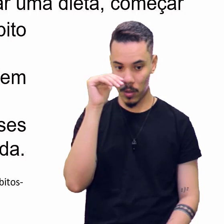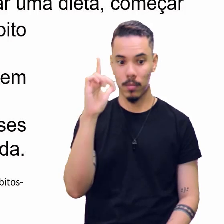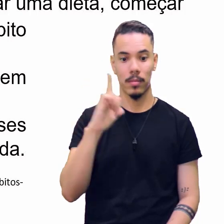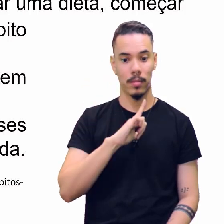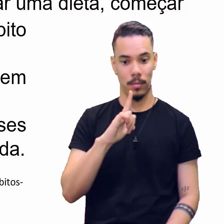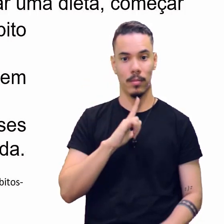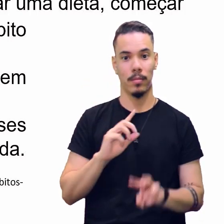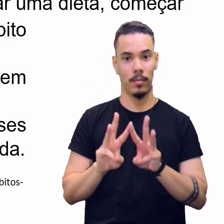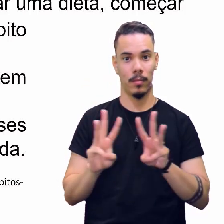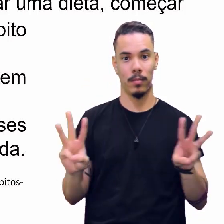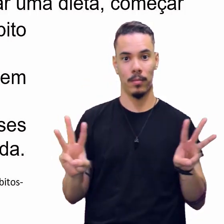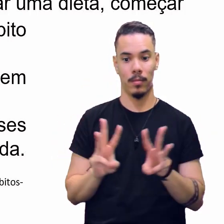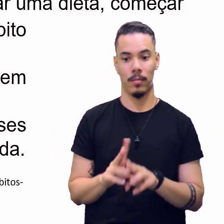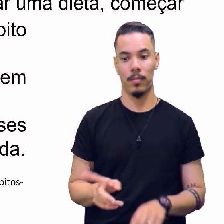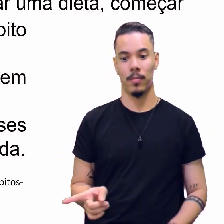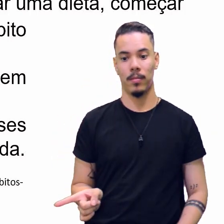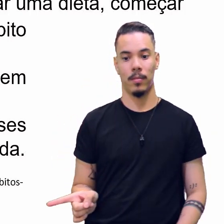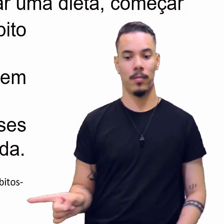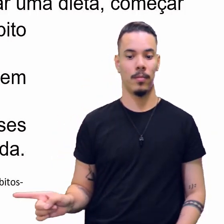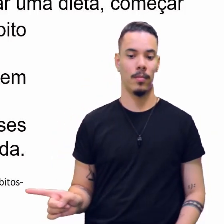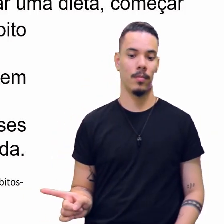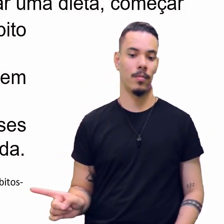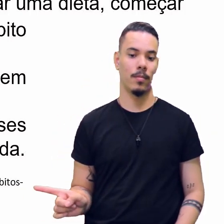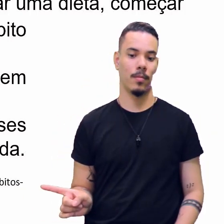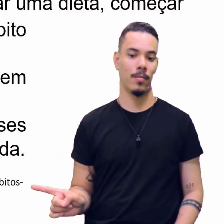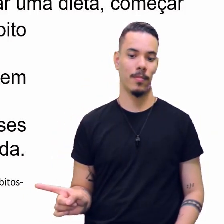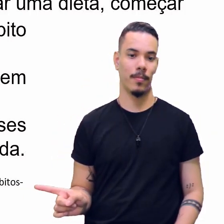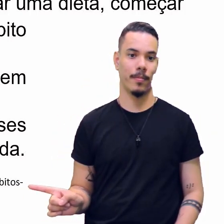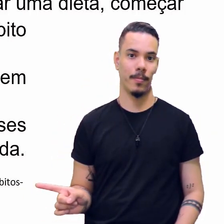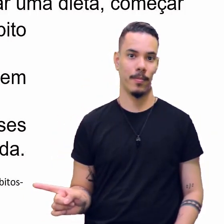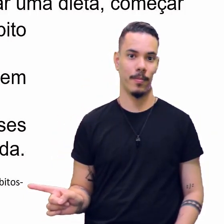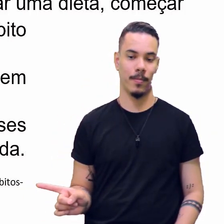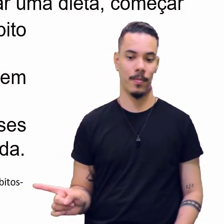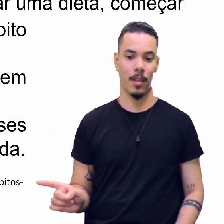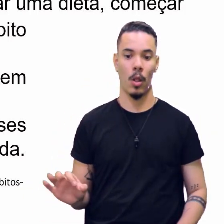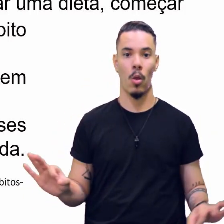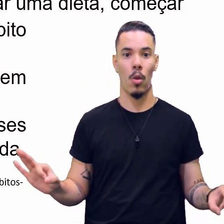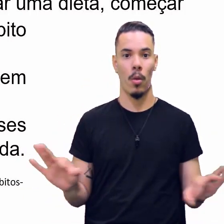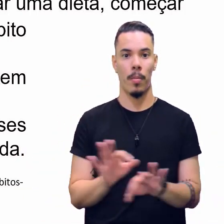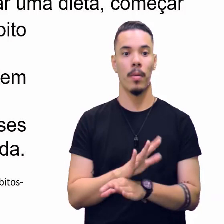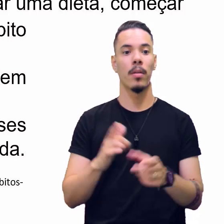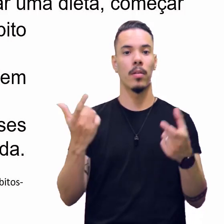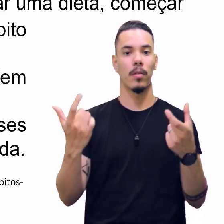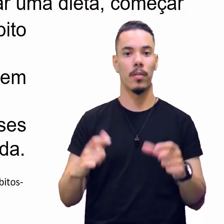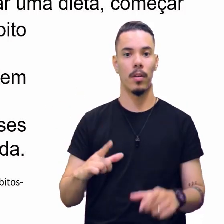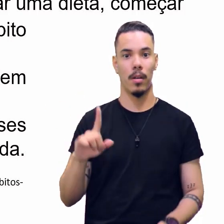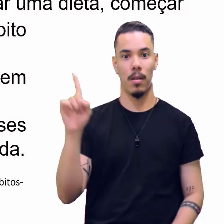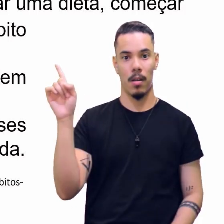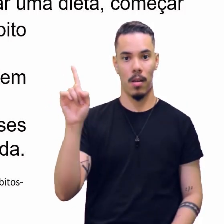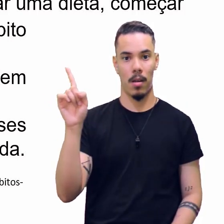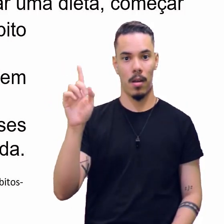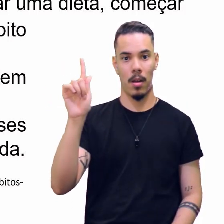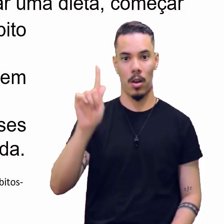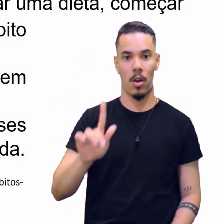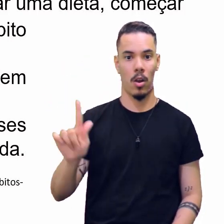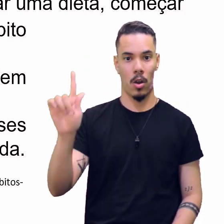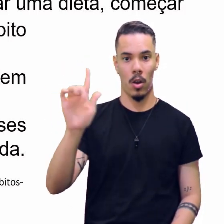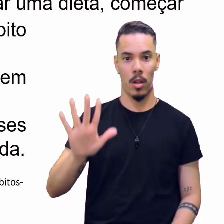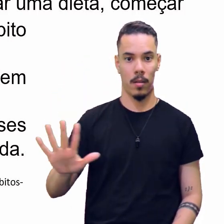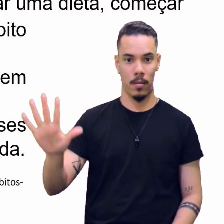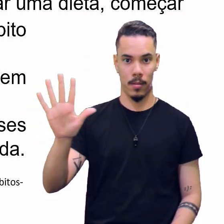Está aqui, só clicar no link, tá bom? Essa notícia é lá de Goiás, ele é especialista